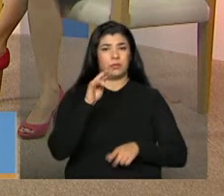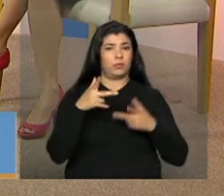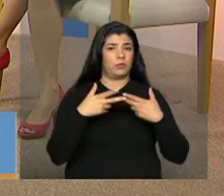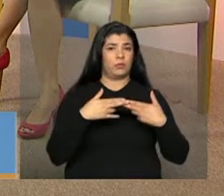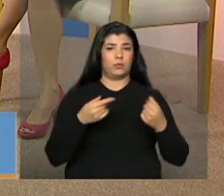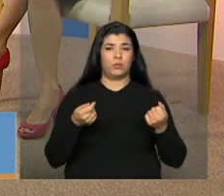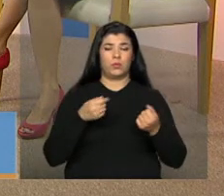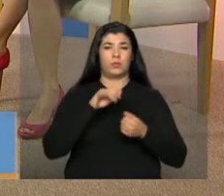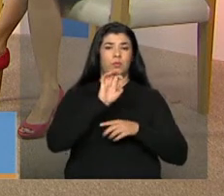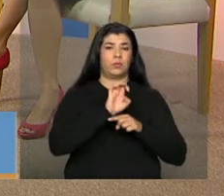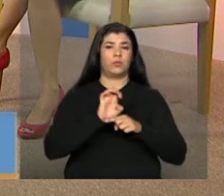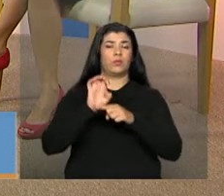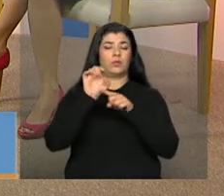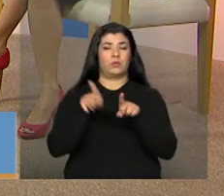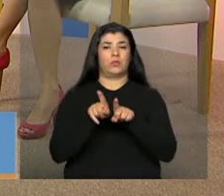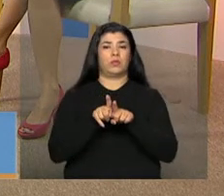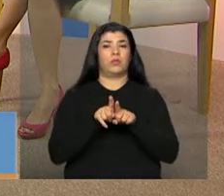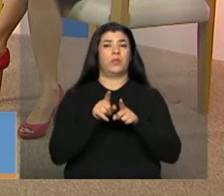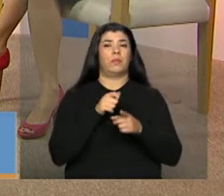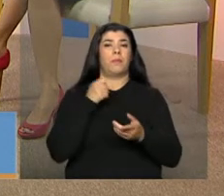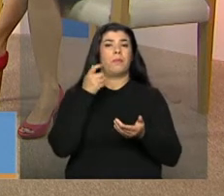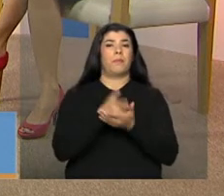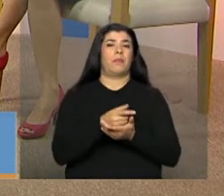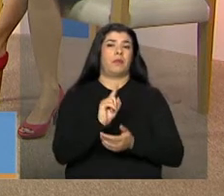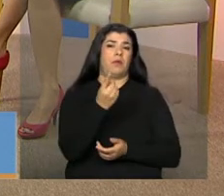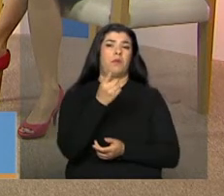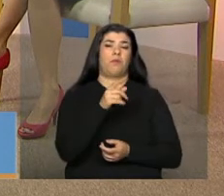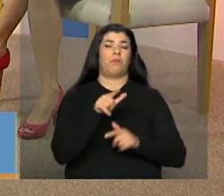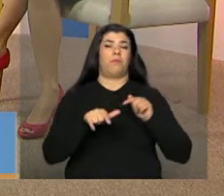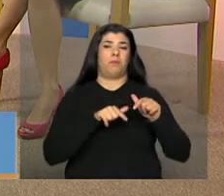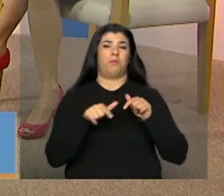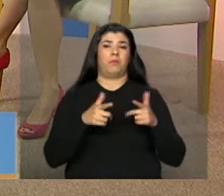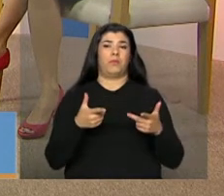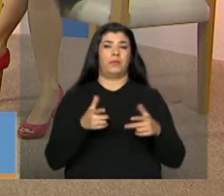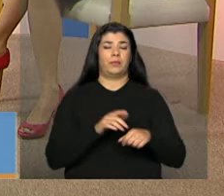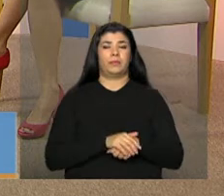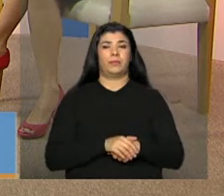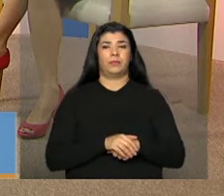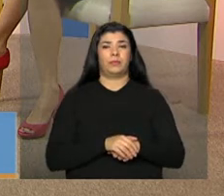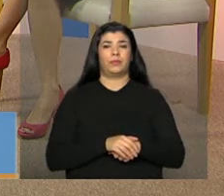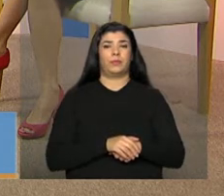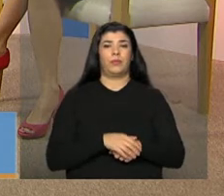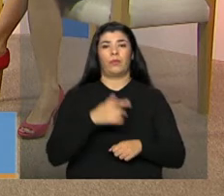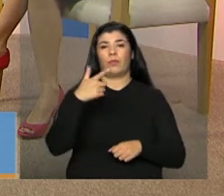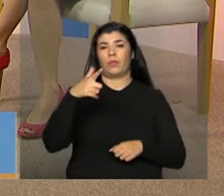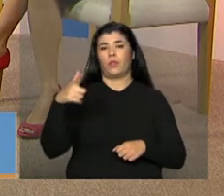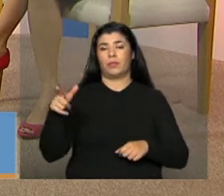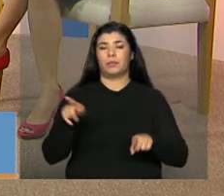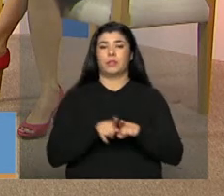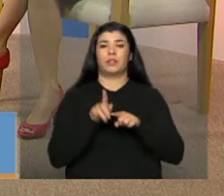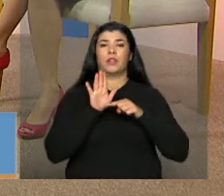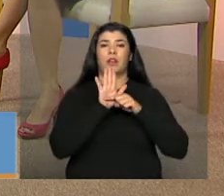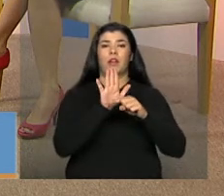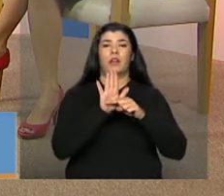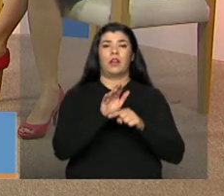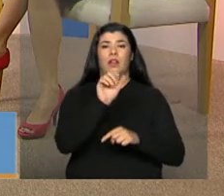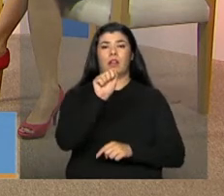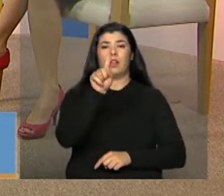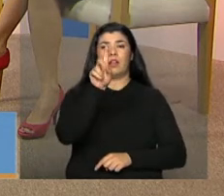estadual para pagar de um determinado trabalhador. Pode pagar os auxílios, auxílio creche,